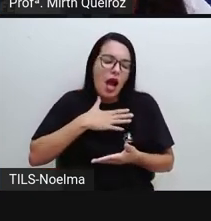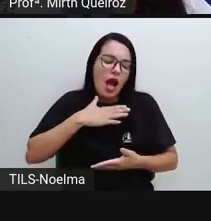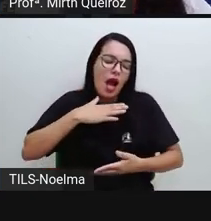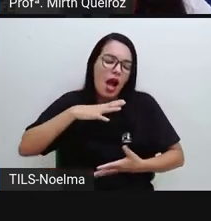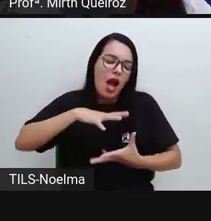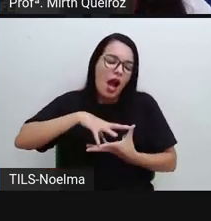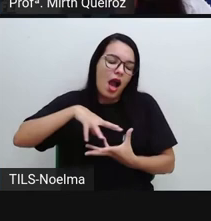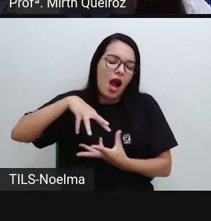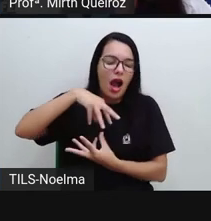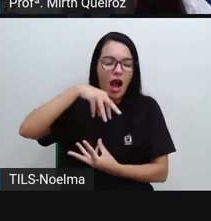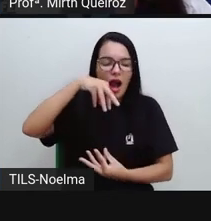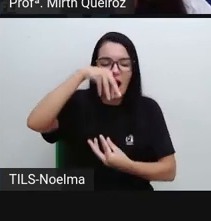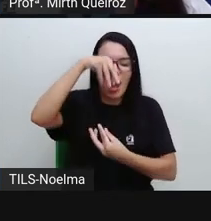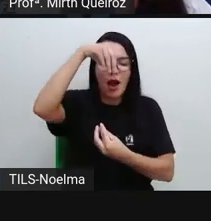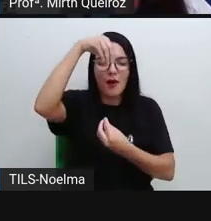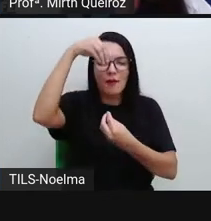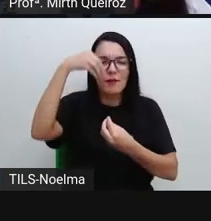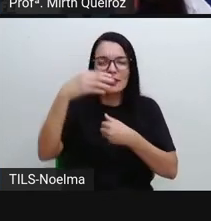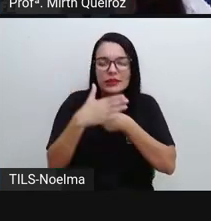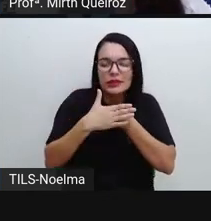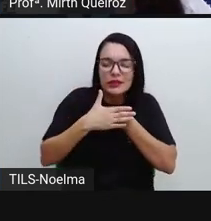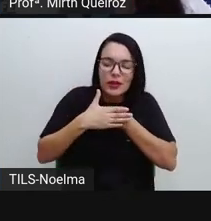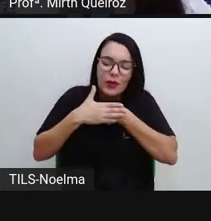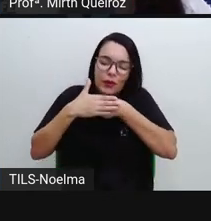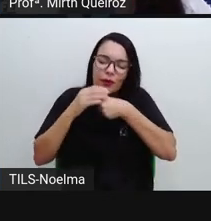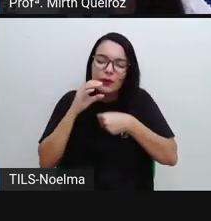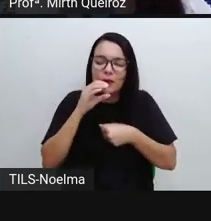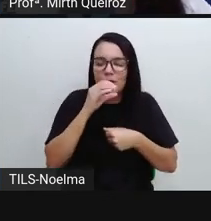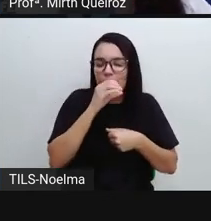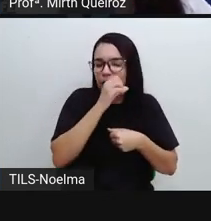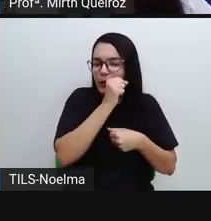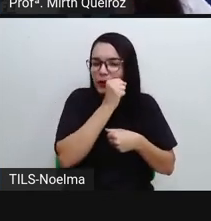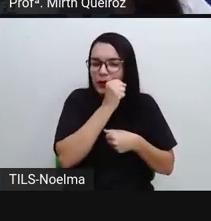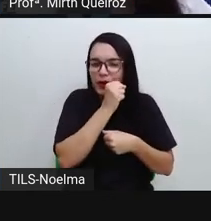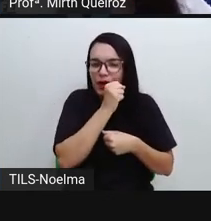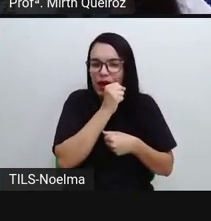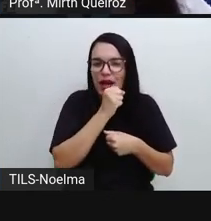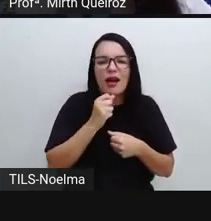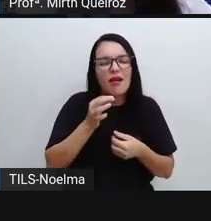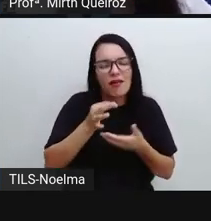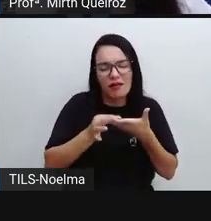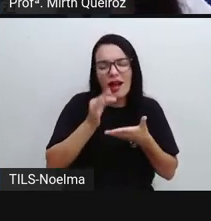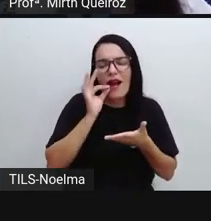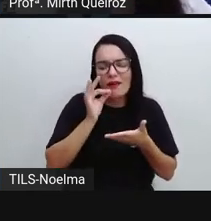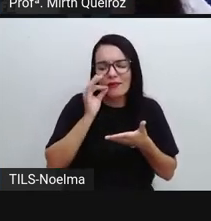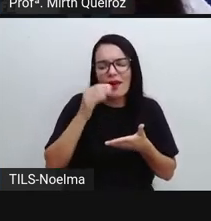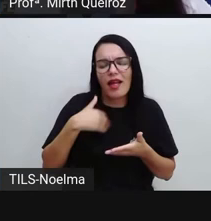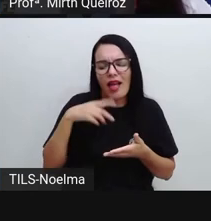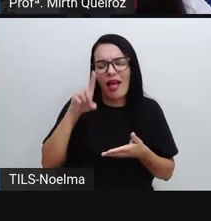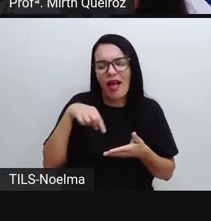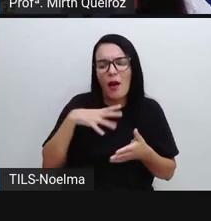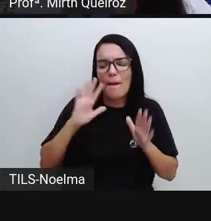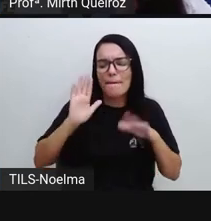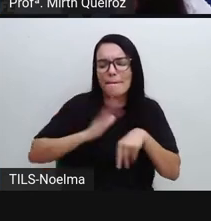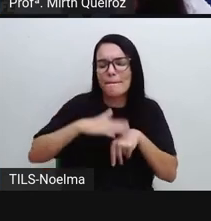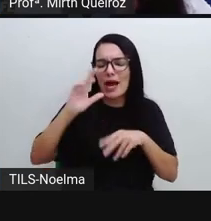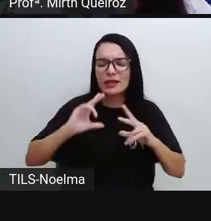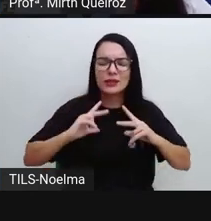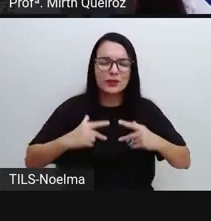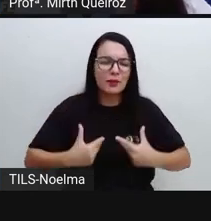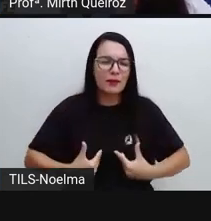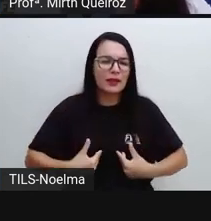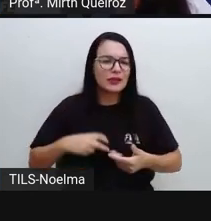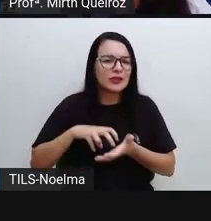Divina essência. Com café sou mais humano. É com o café que pela manhã funciona.